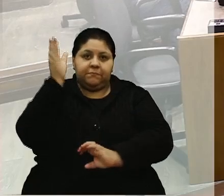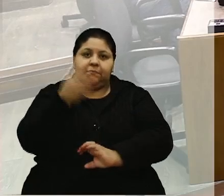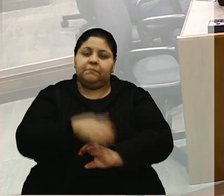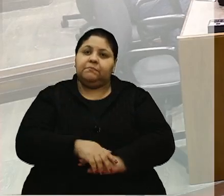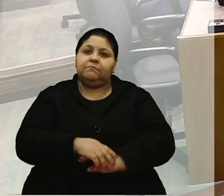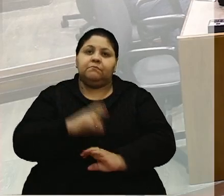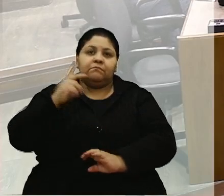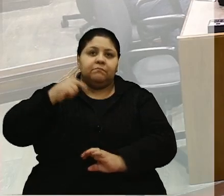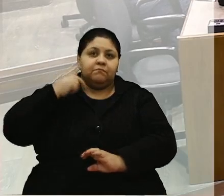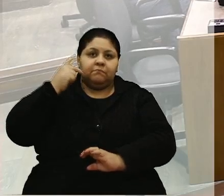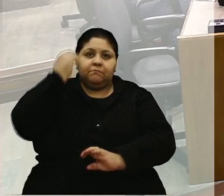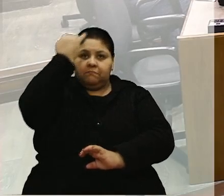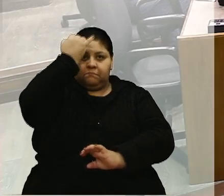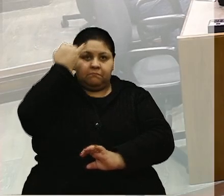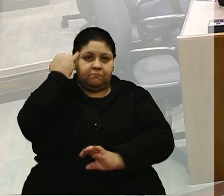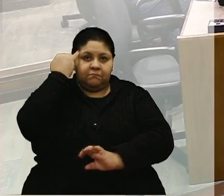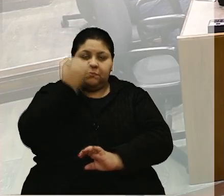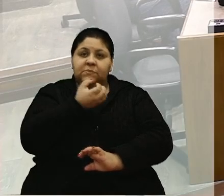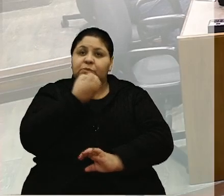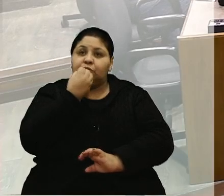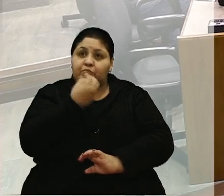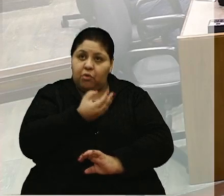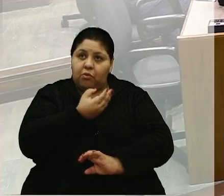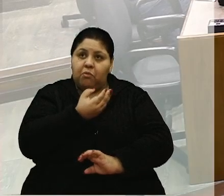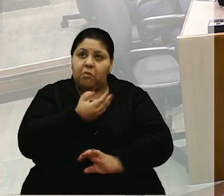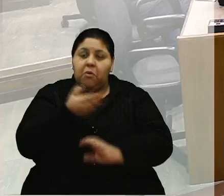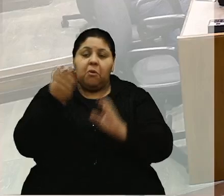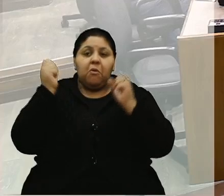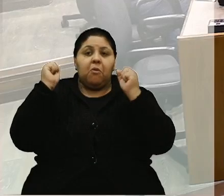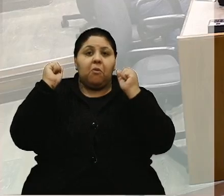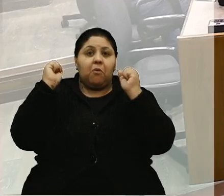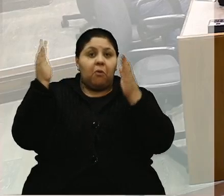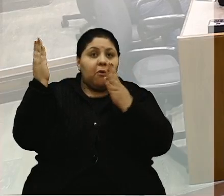Vereador Zé D'Ambrosio, que bom o senhor estar comemorando aí